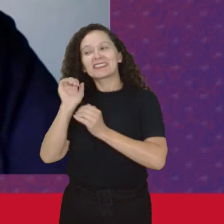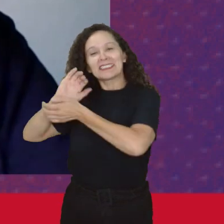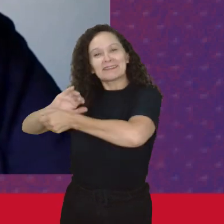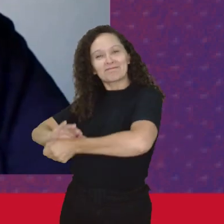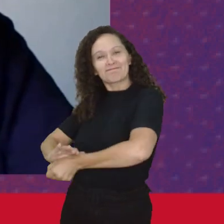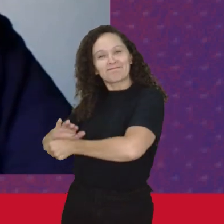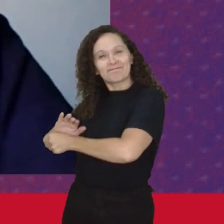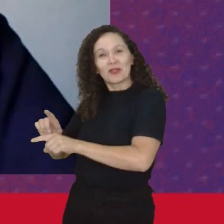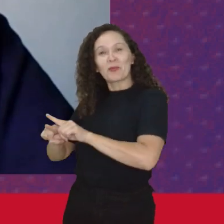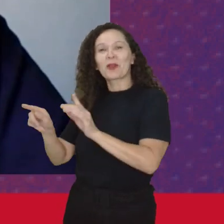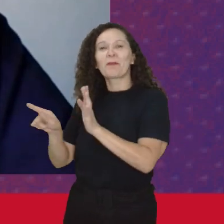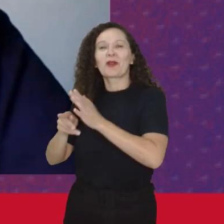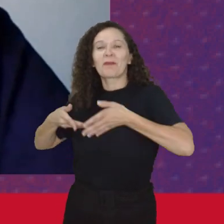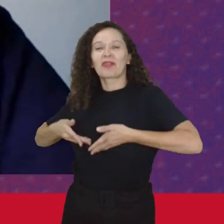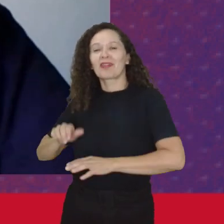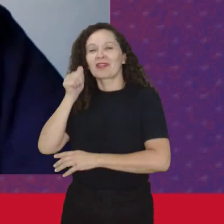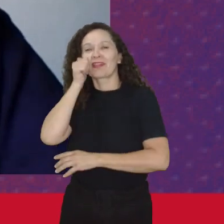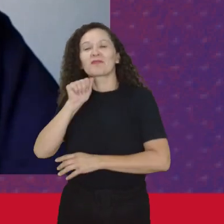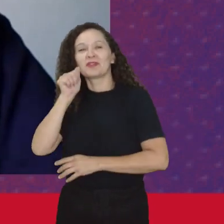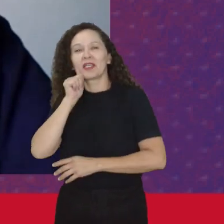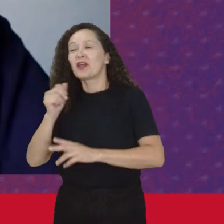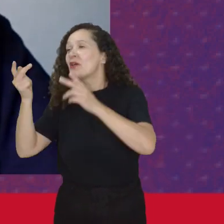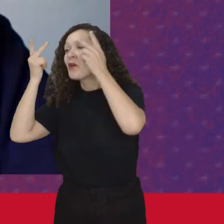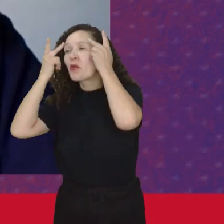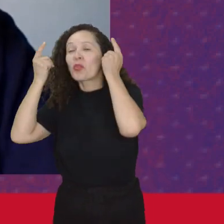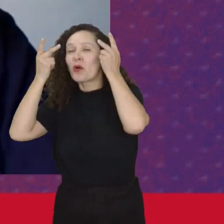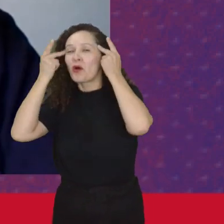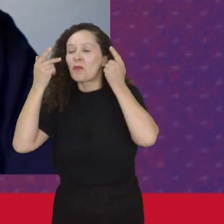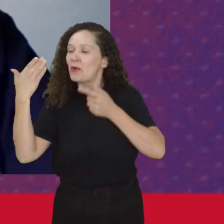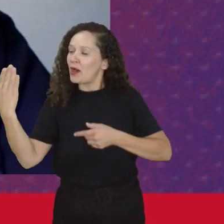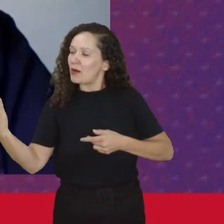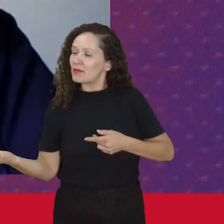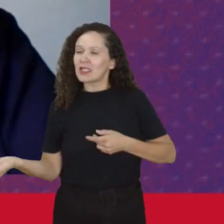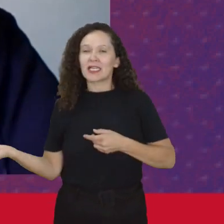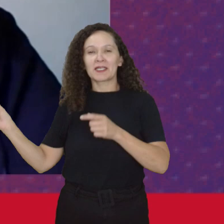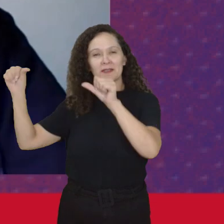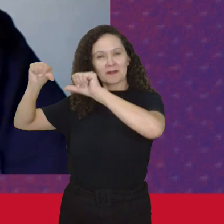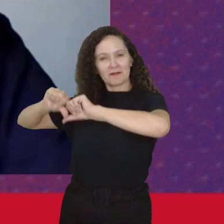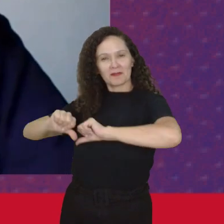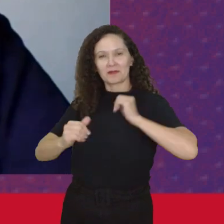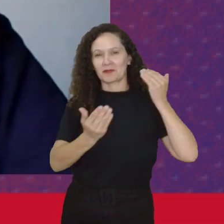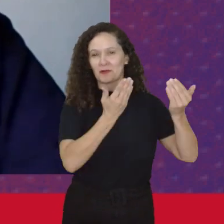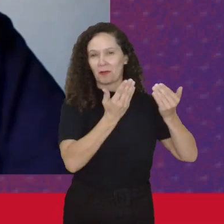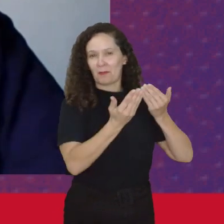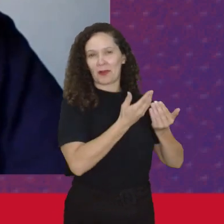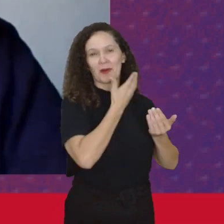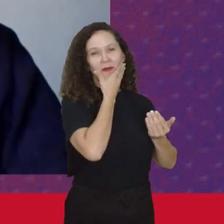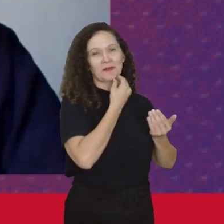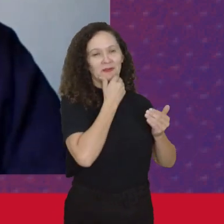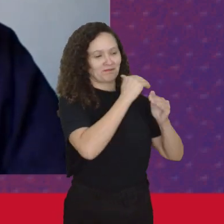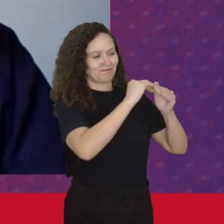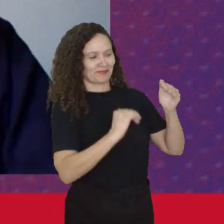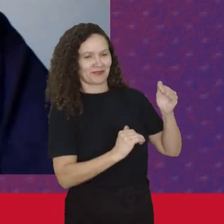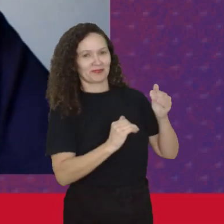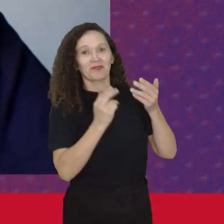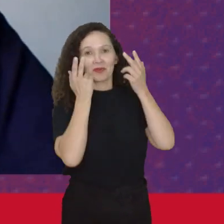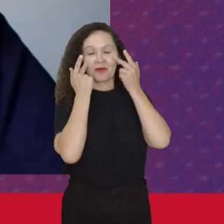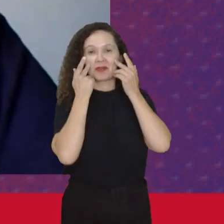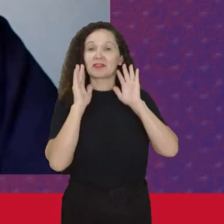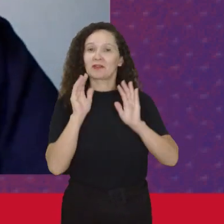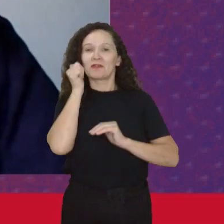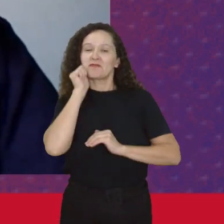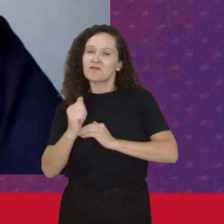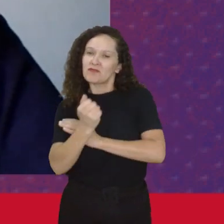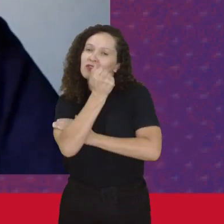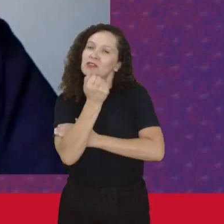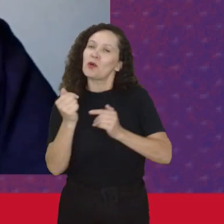serem do sexo feminino Naturalizando E biologizando Essa desigualdade Das mulheres Então o feminismo Tem a ver